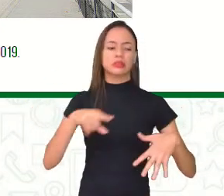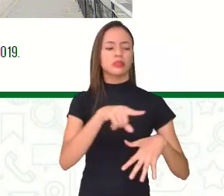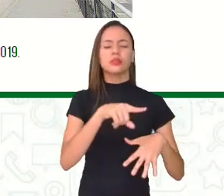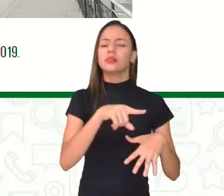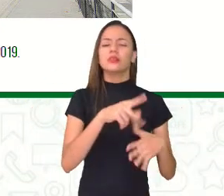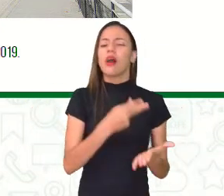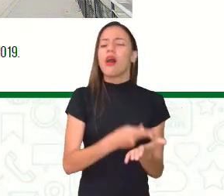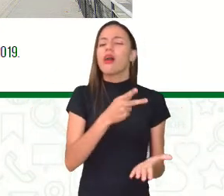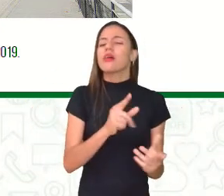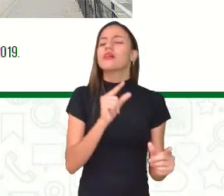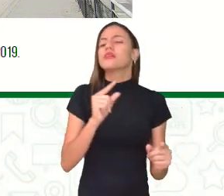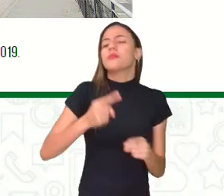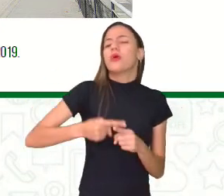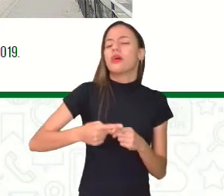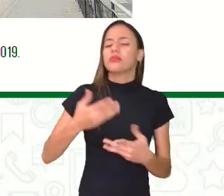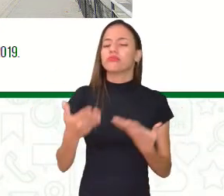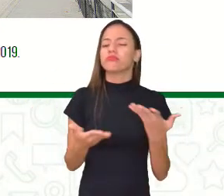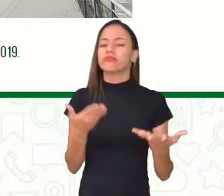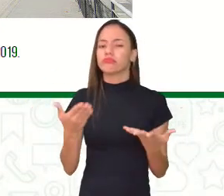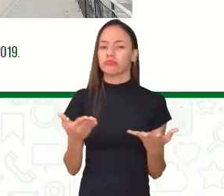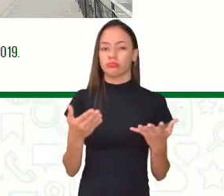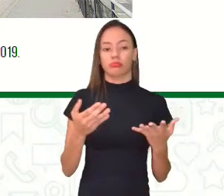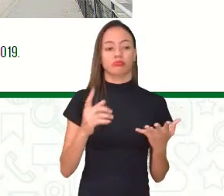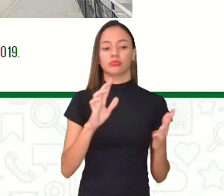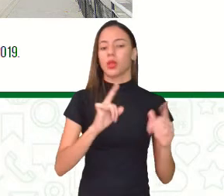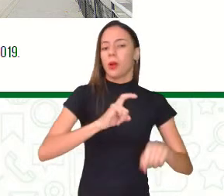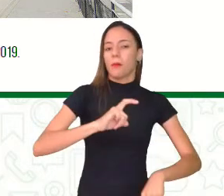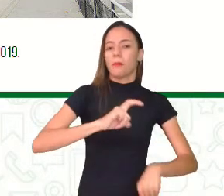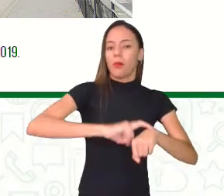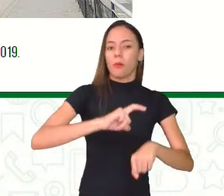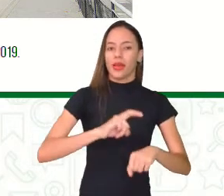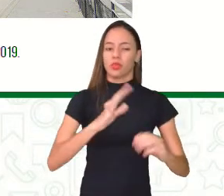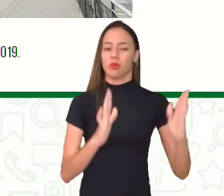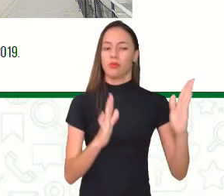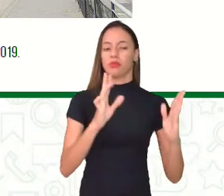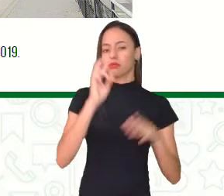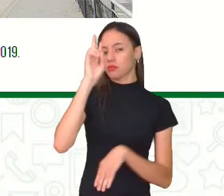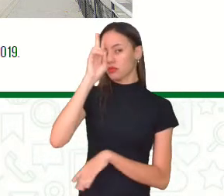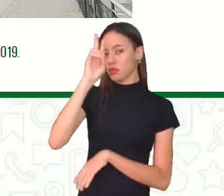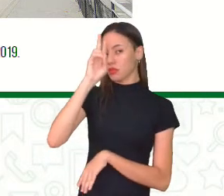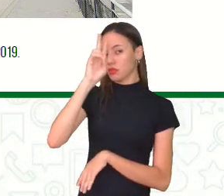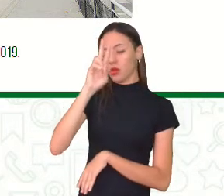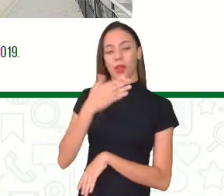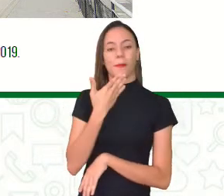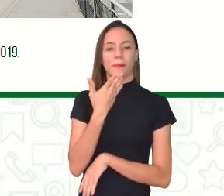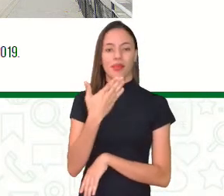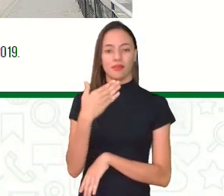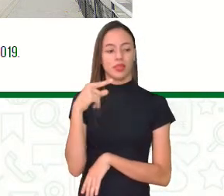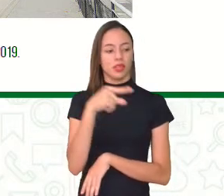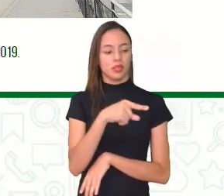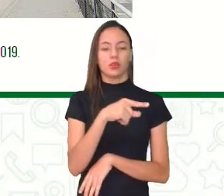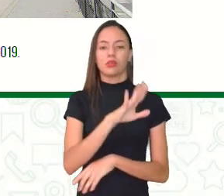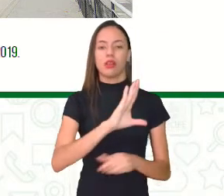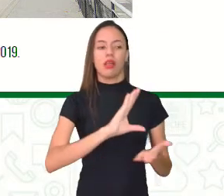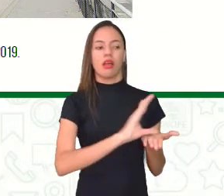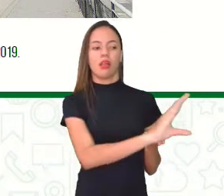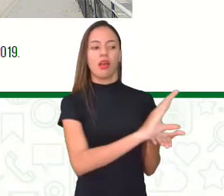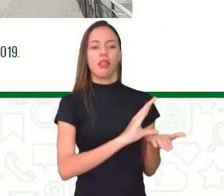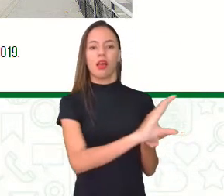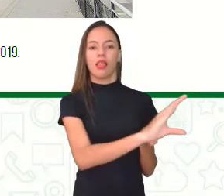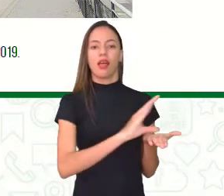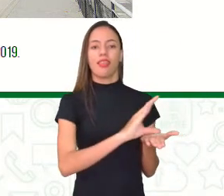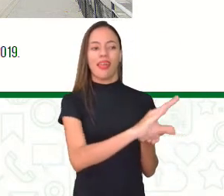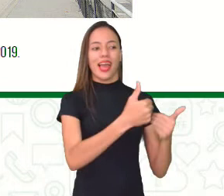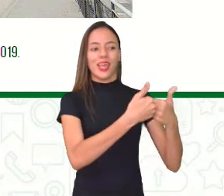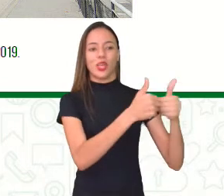justamente porque em um determinado momento de nossa história, se preferiu investir em rodovias,